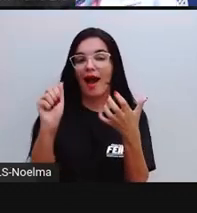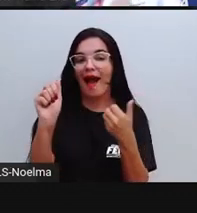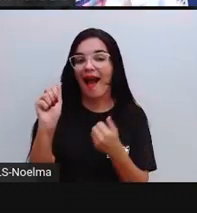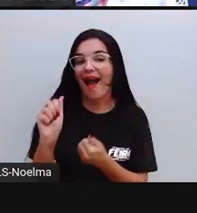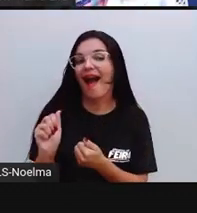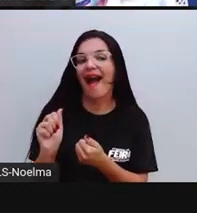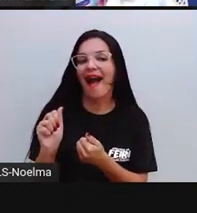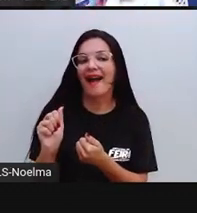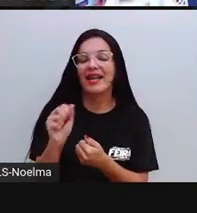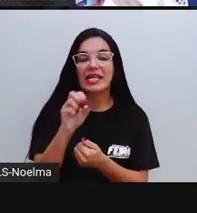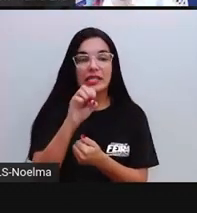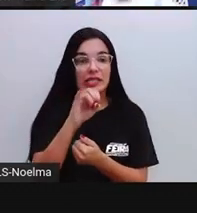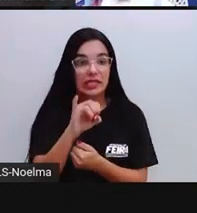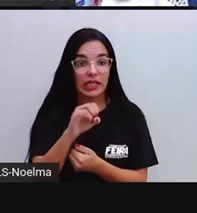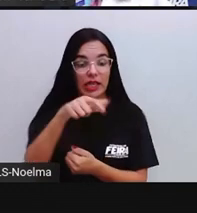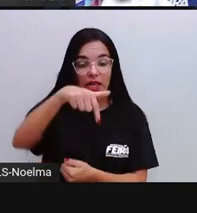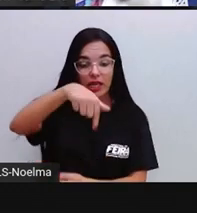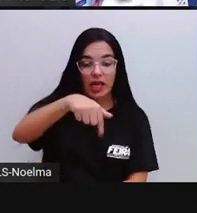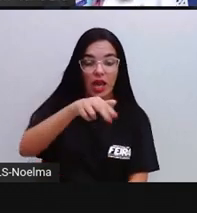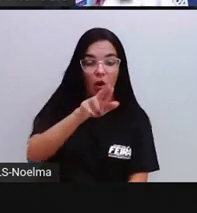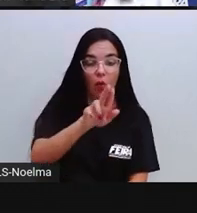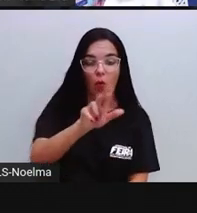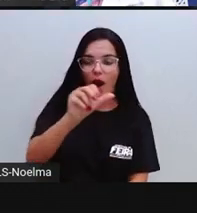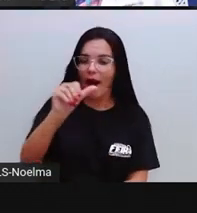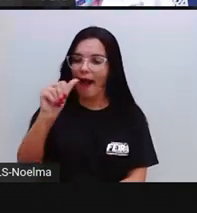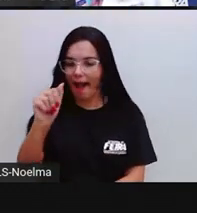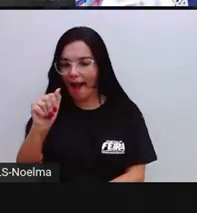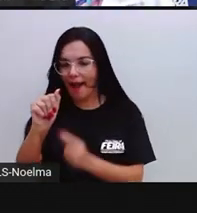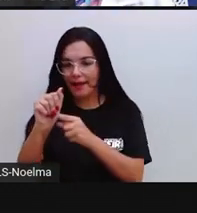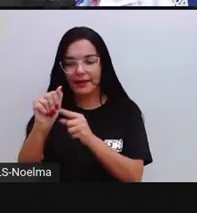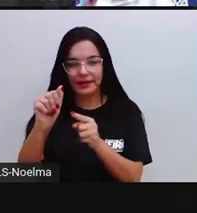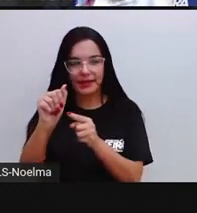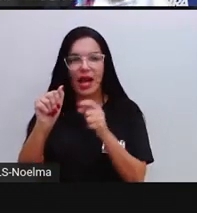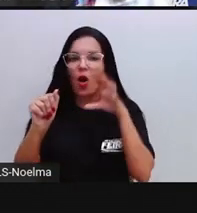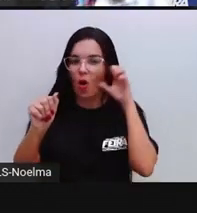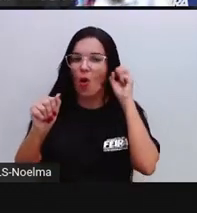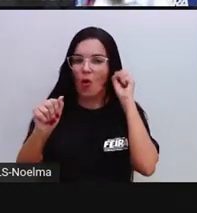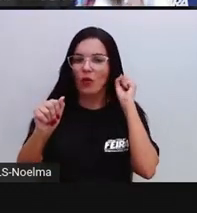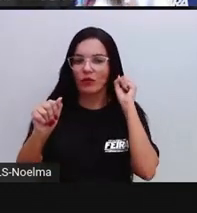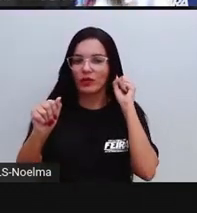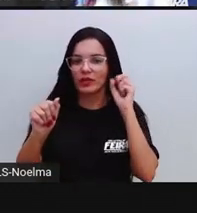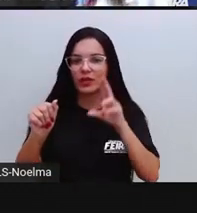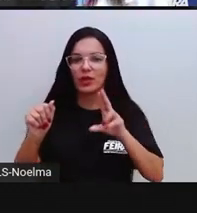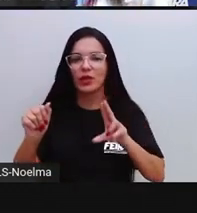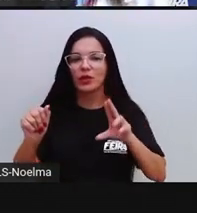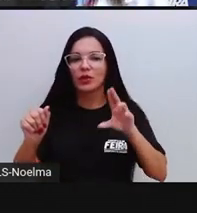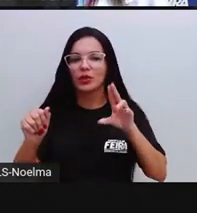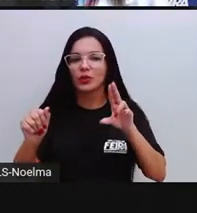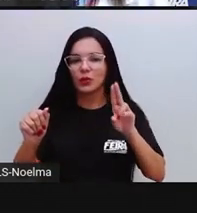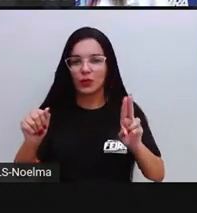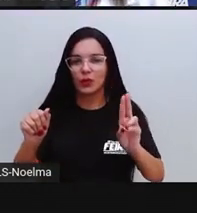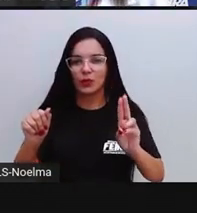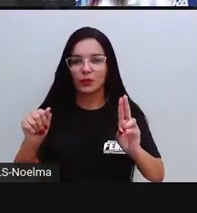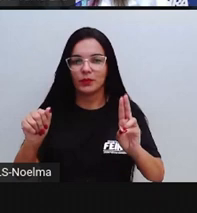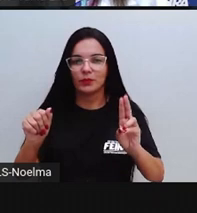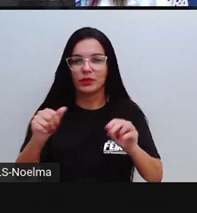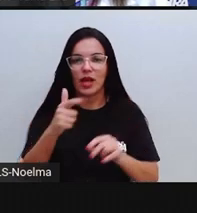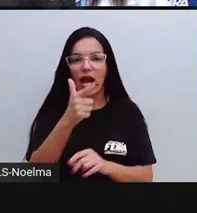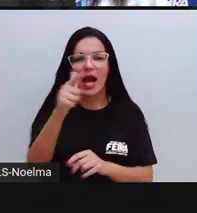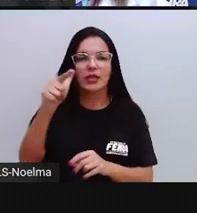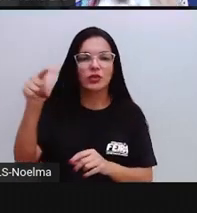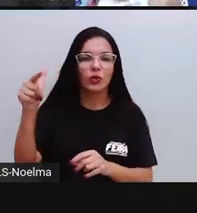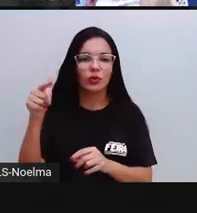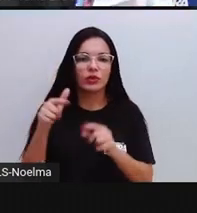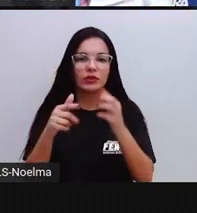né? Toda vez que o Q estiver acompanhado aí do A, nós vamos ouvir o som do U. Como as outras palavras, ó, pouquinho,